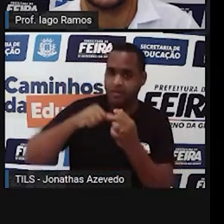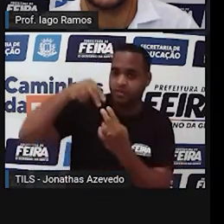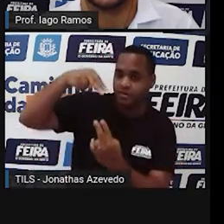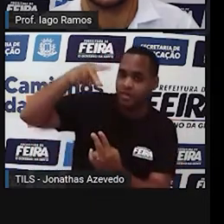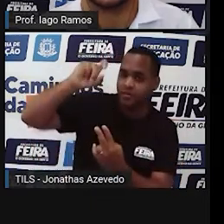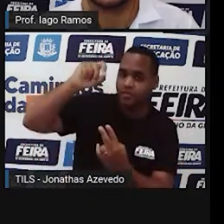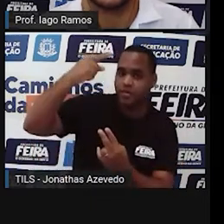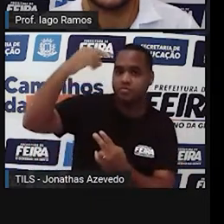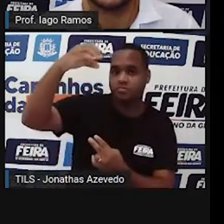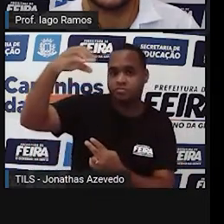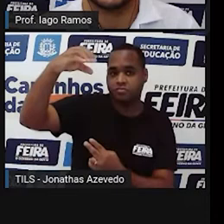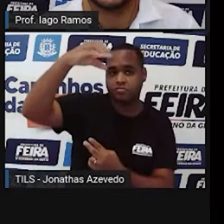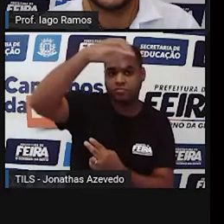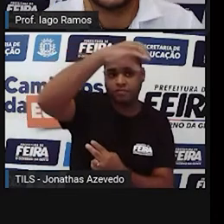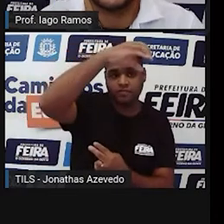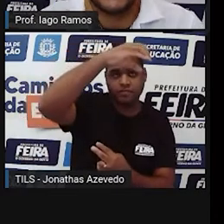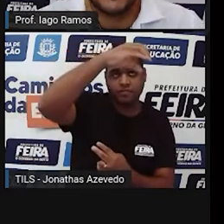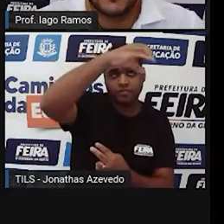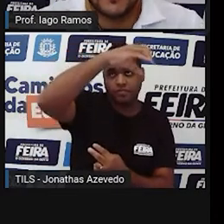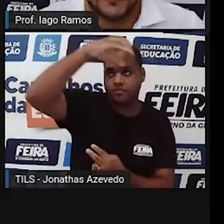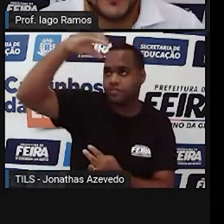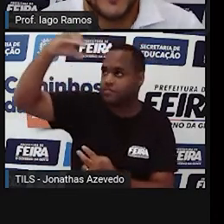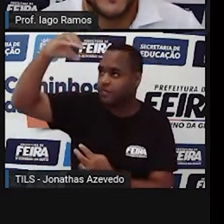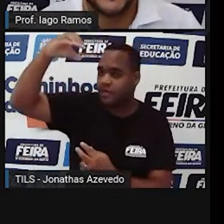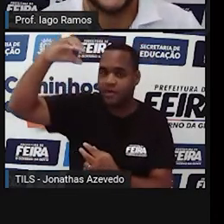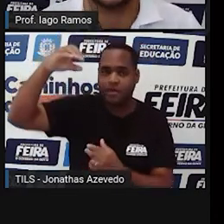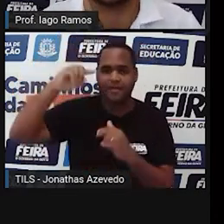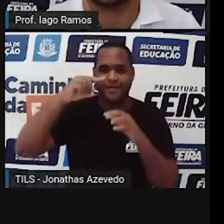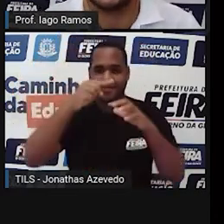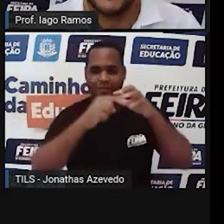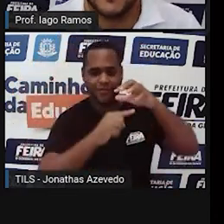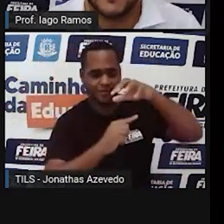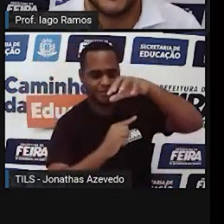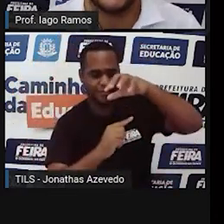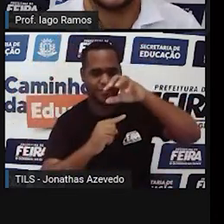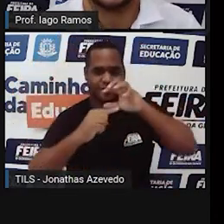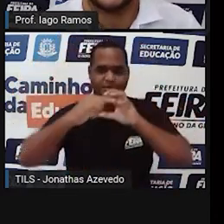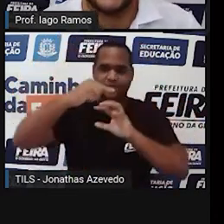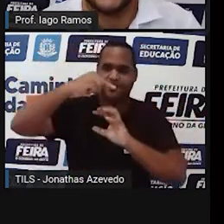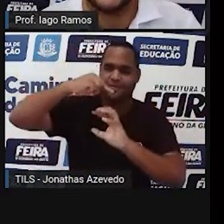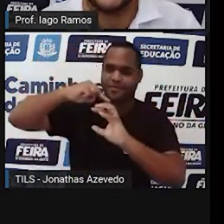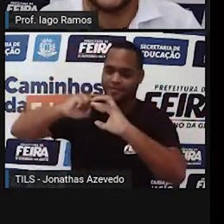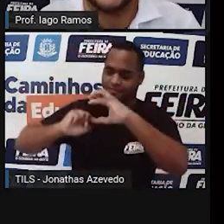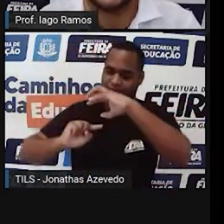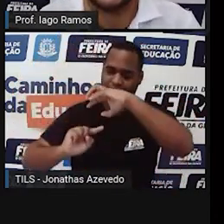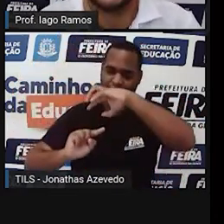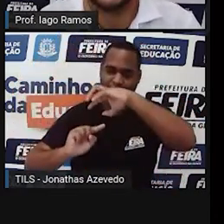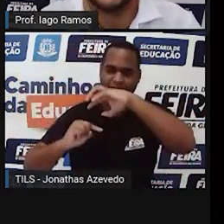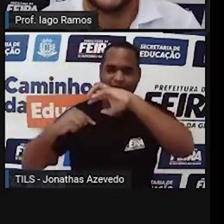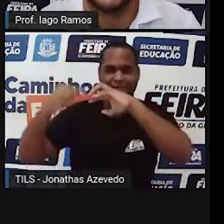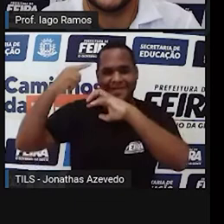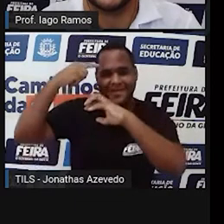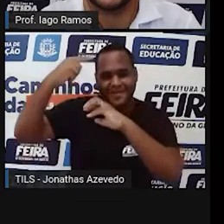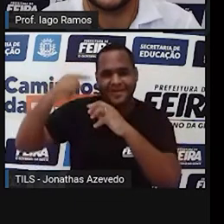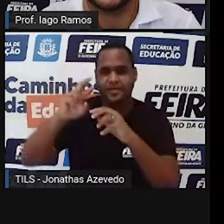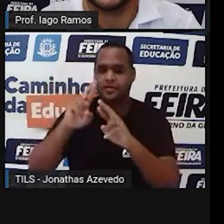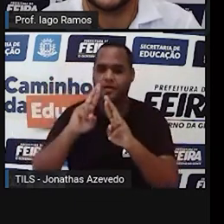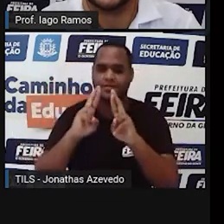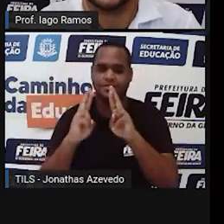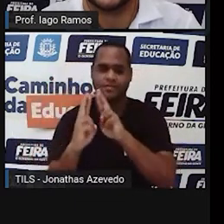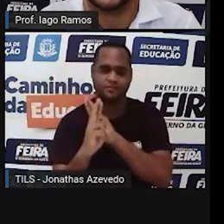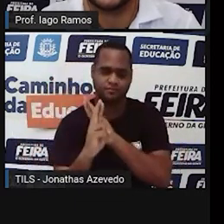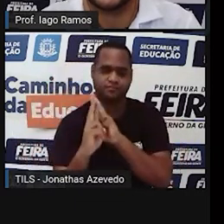observa? Isso ocorre porque o nosso planeta está girando, realizando um movimento chamado de rotação.